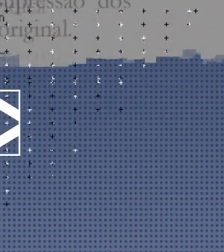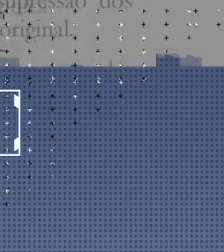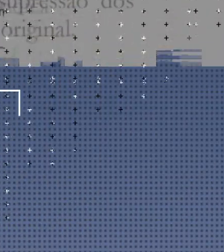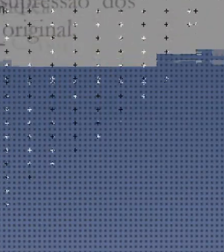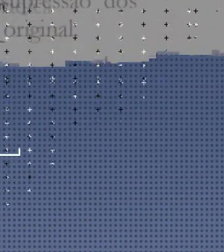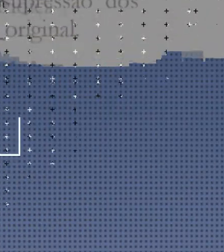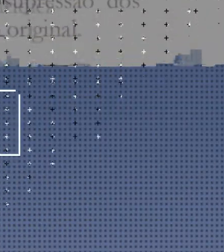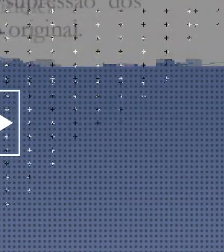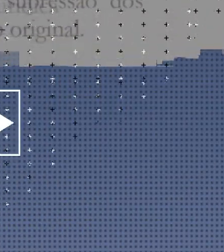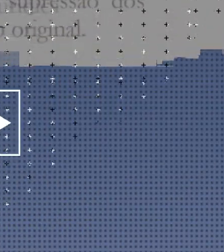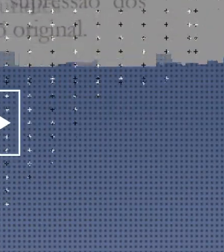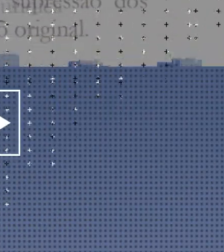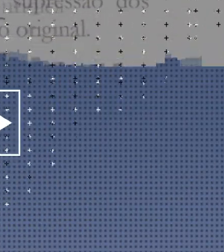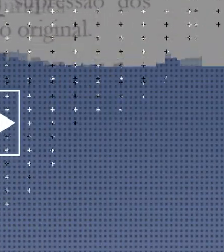Transcrição por Quintena